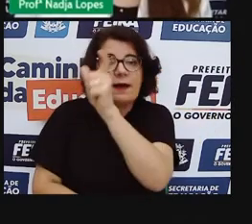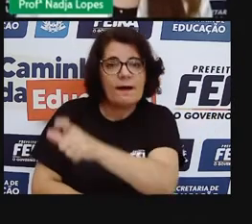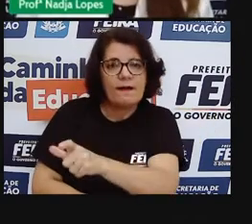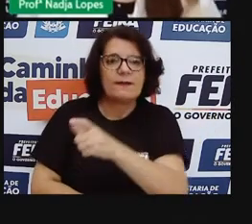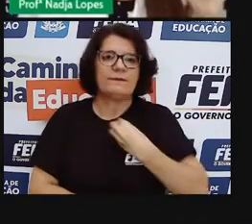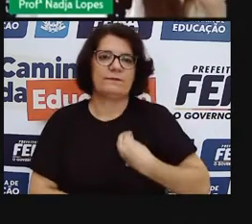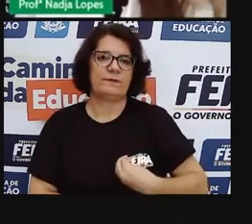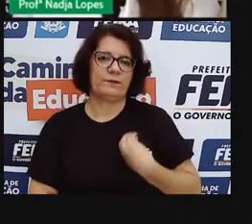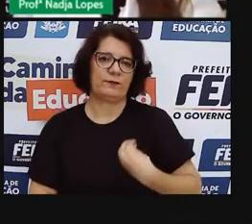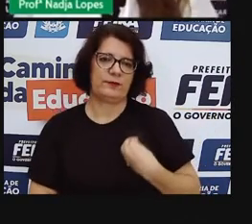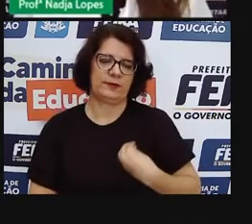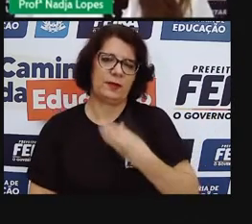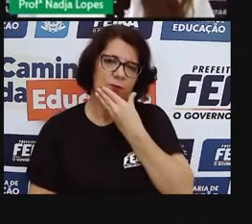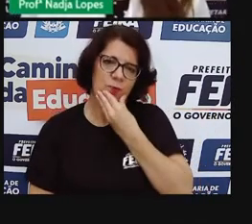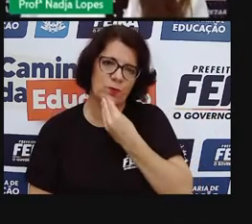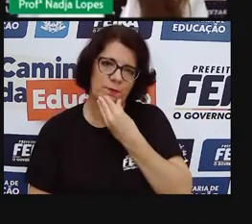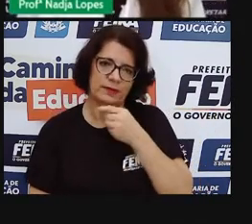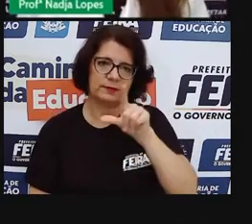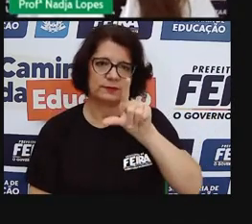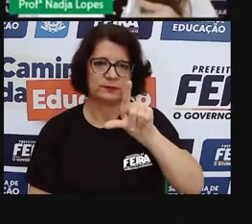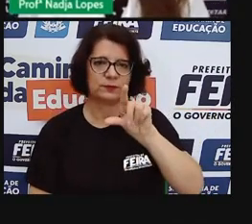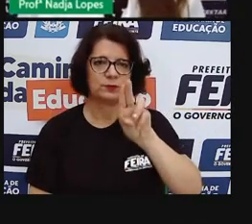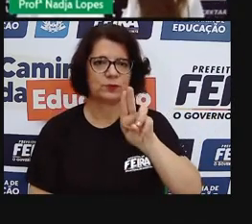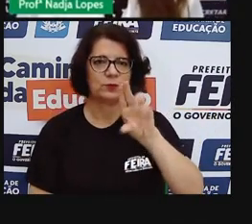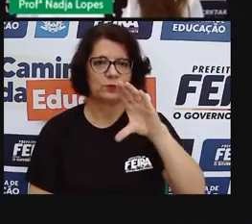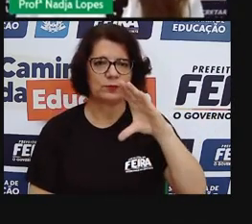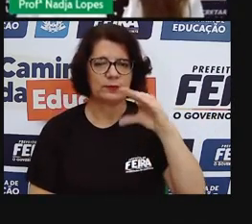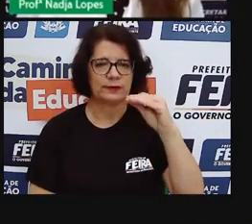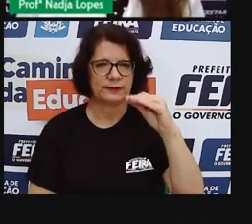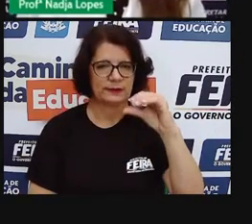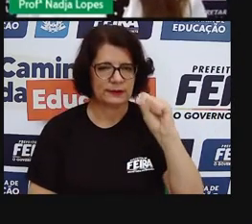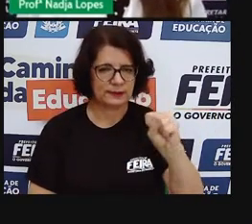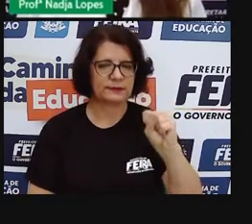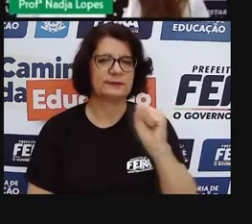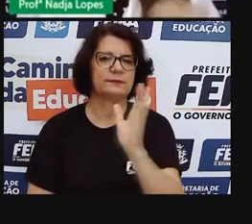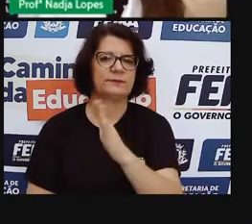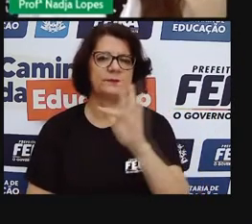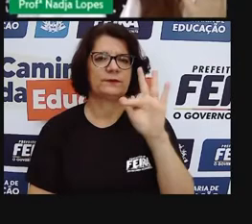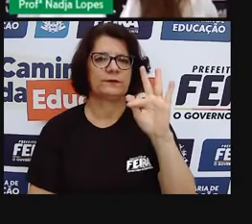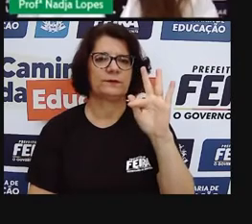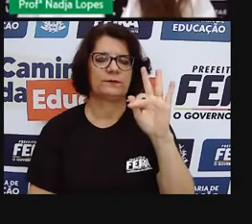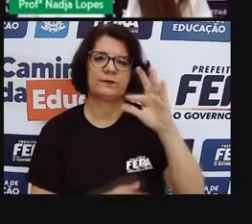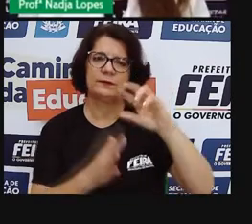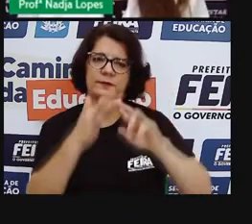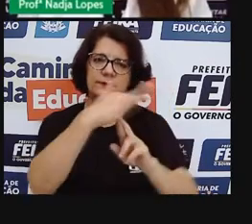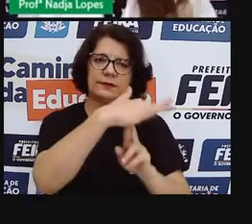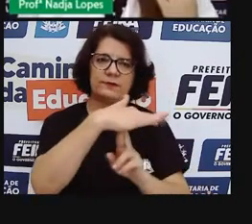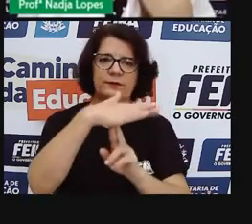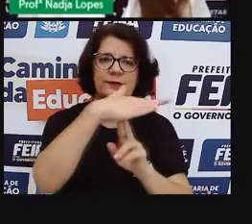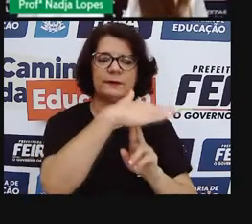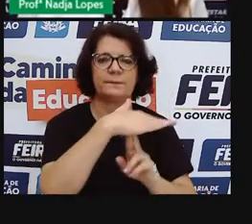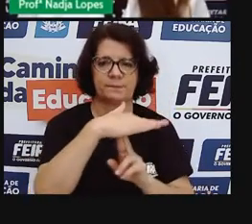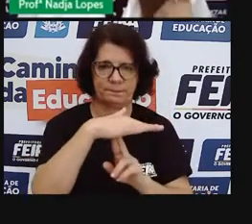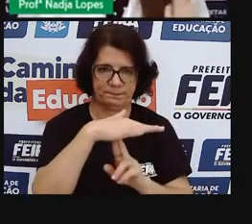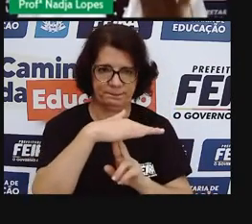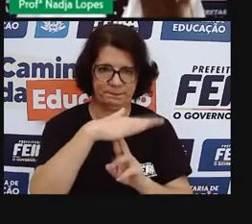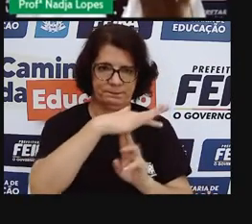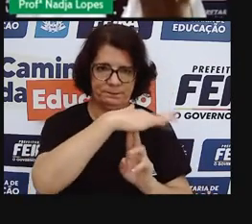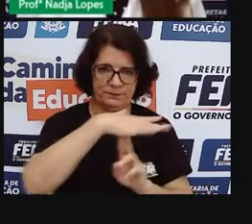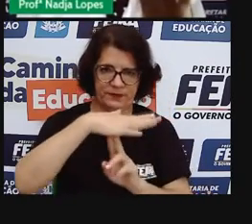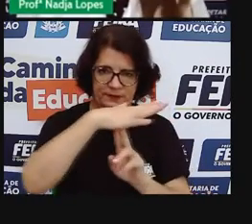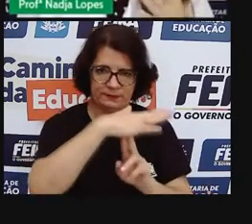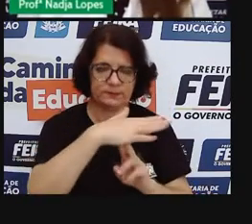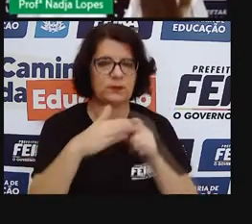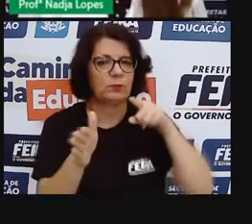falar sobre ele na próxima aula, mas eu queria já trazer para que vocês tivessem a curiosidade de pesquisar